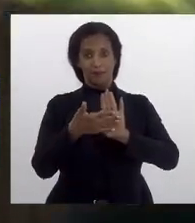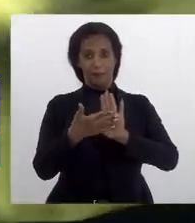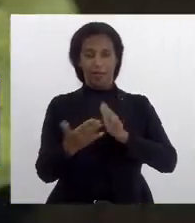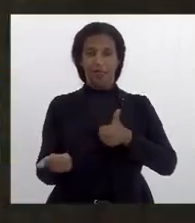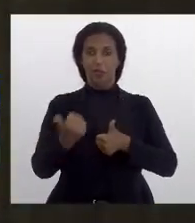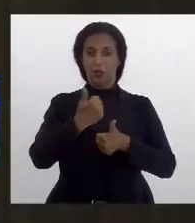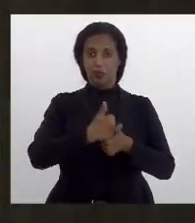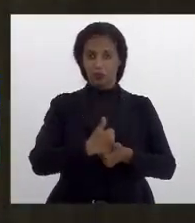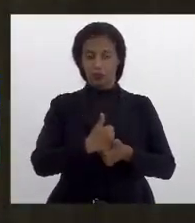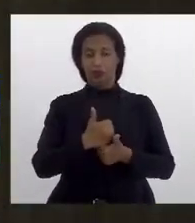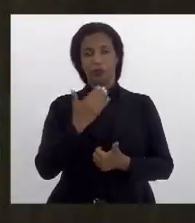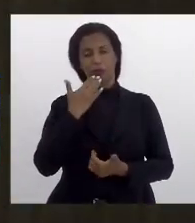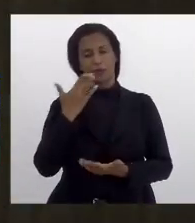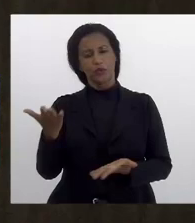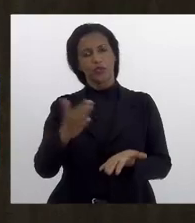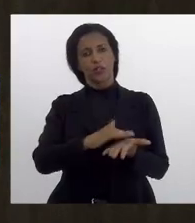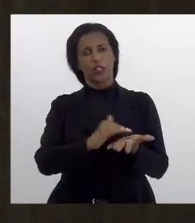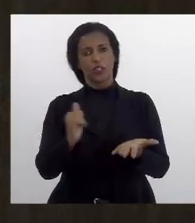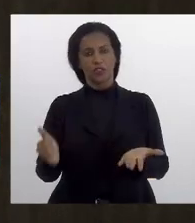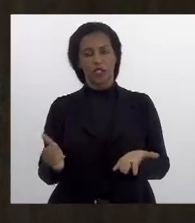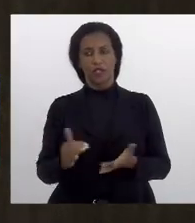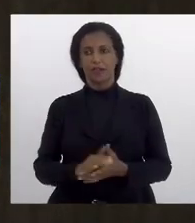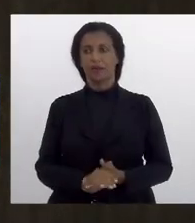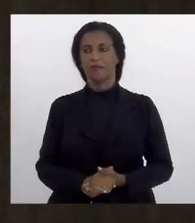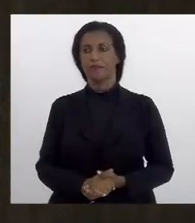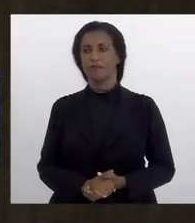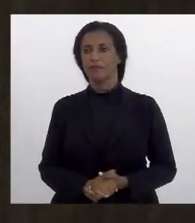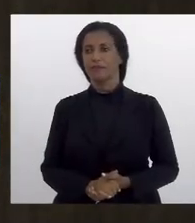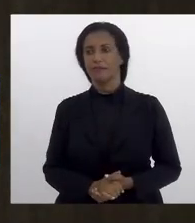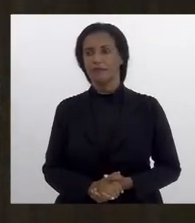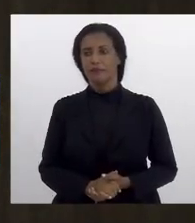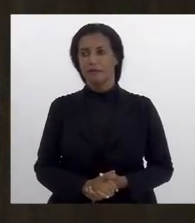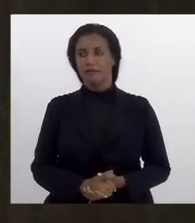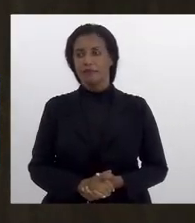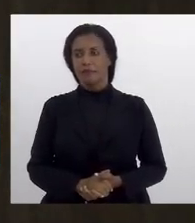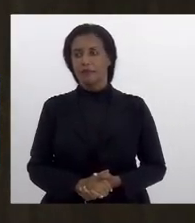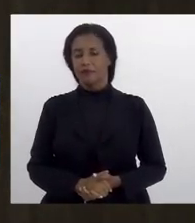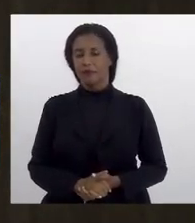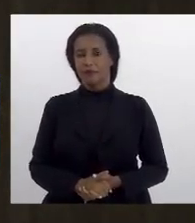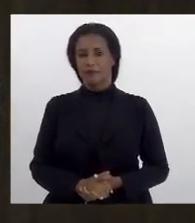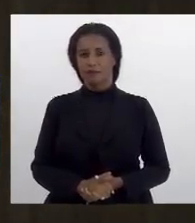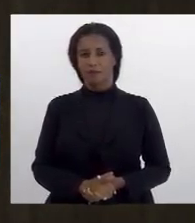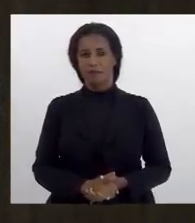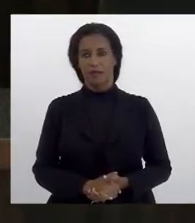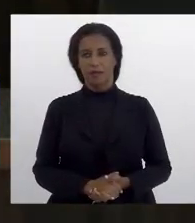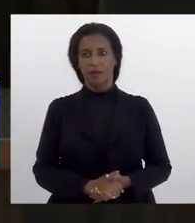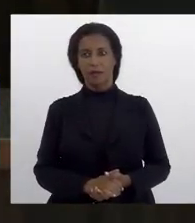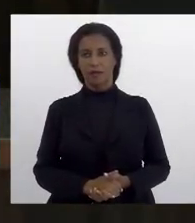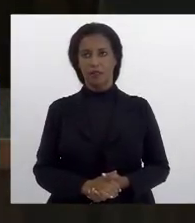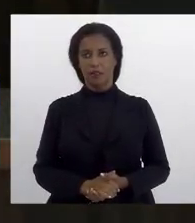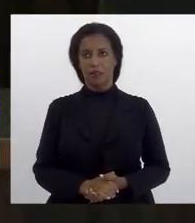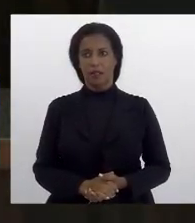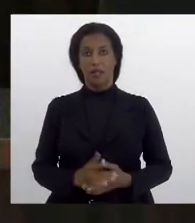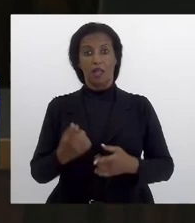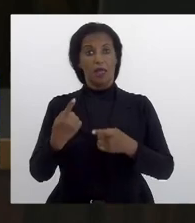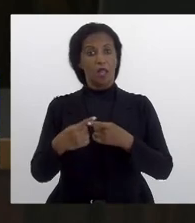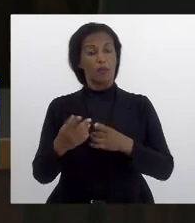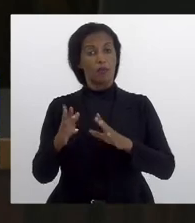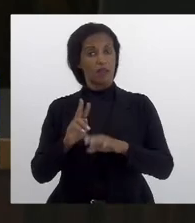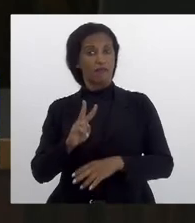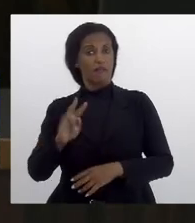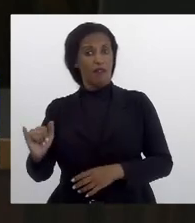o substitutivo eu queria pedir a vossa excelência que ele tirasse esse projeto da pauta para a republicação é porque existe vai existir um procedente regimental